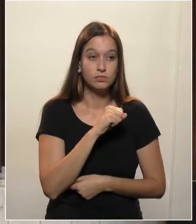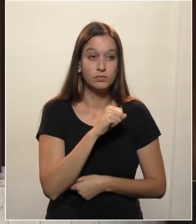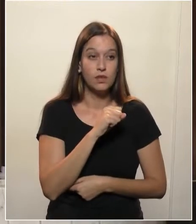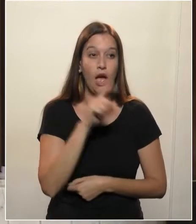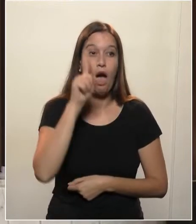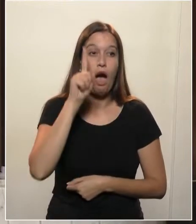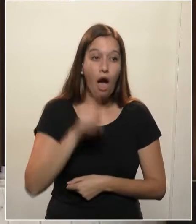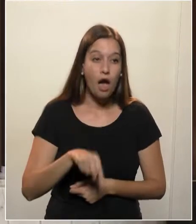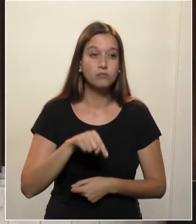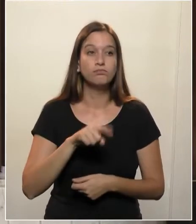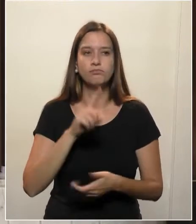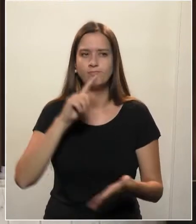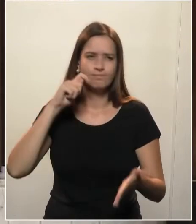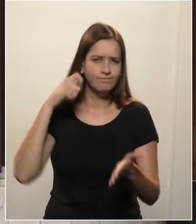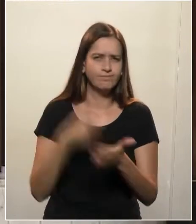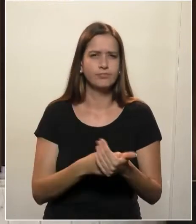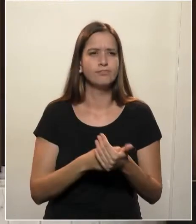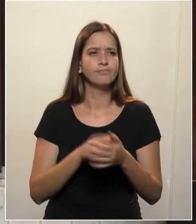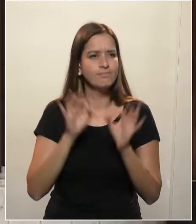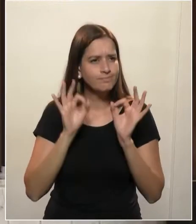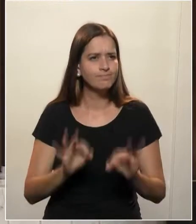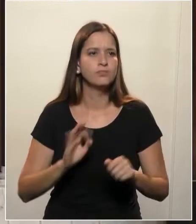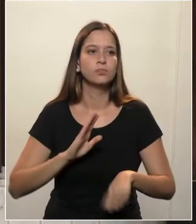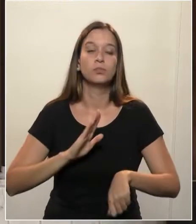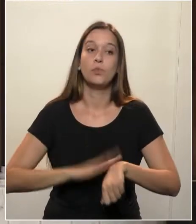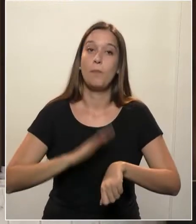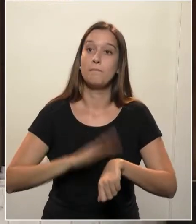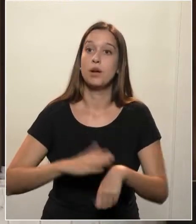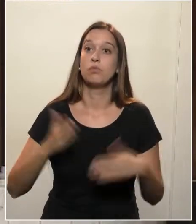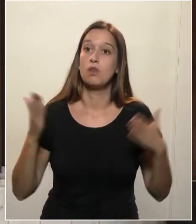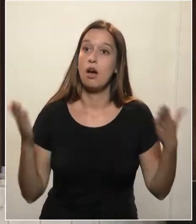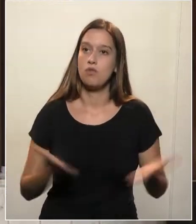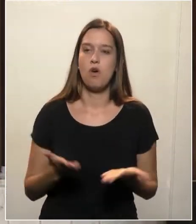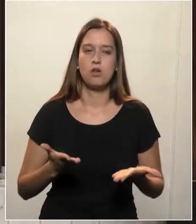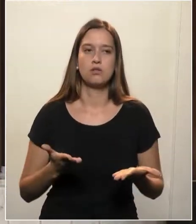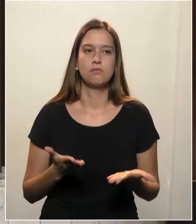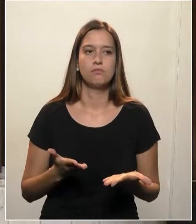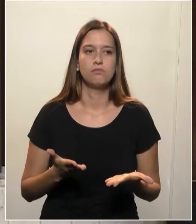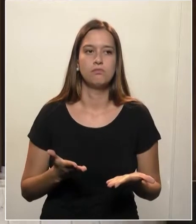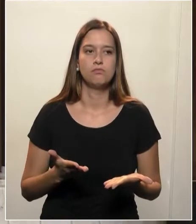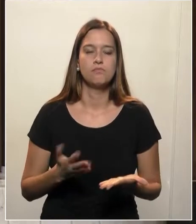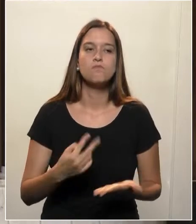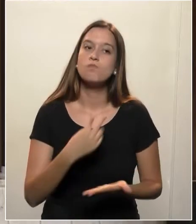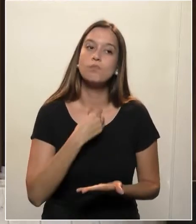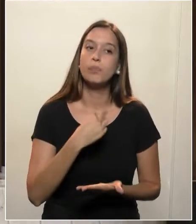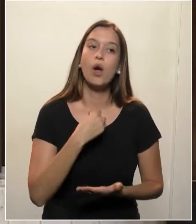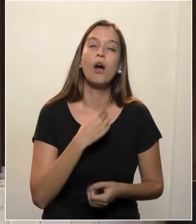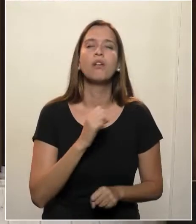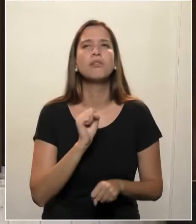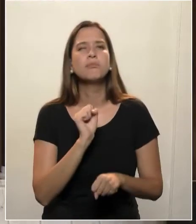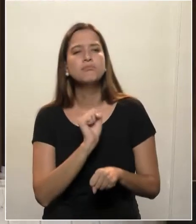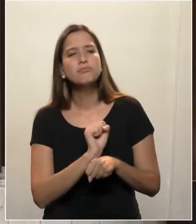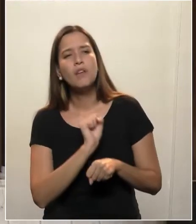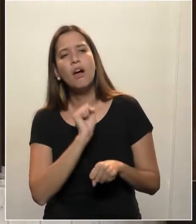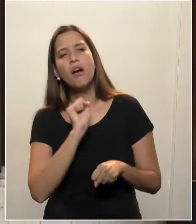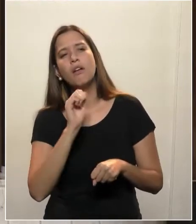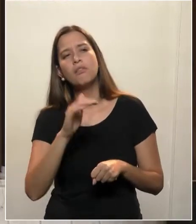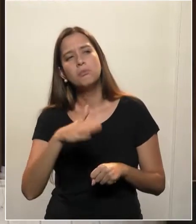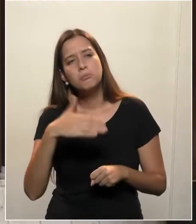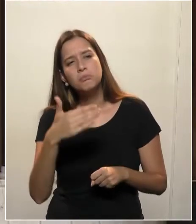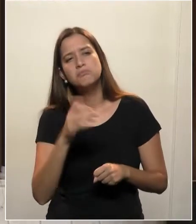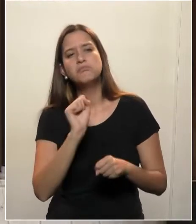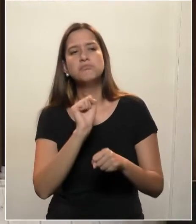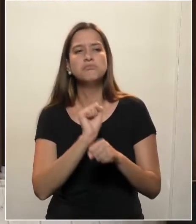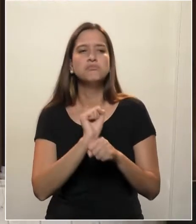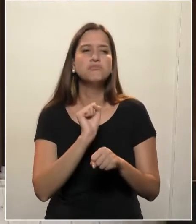o momento é agora. Não pode tomar essas medidas daqui a 15